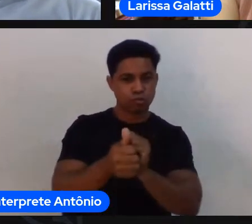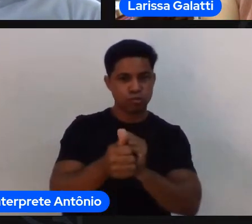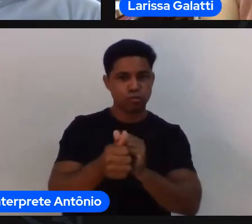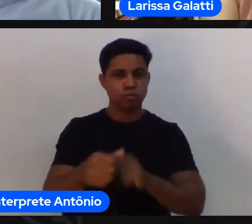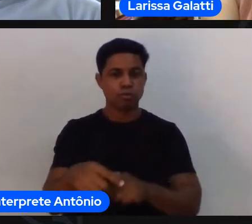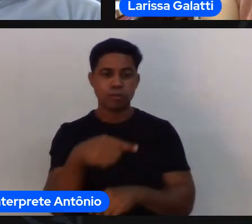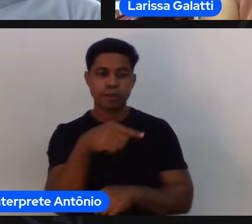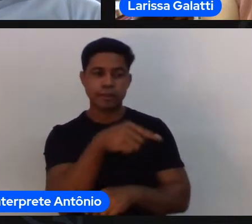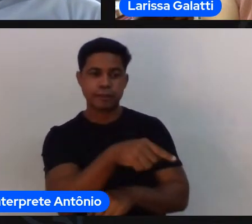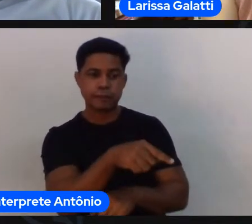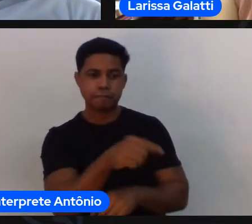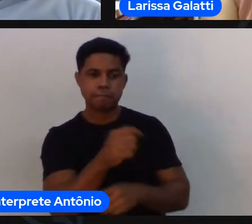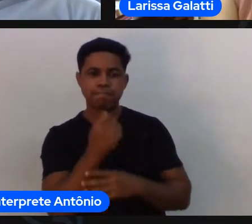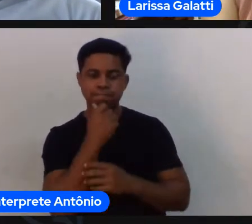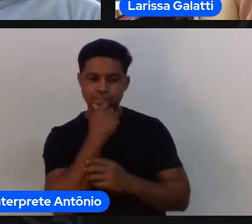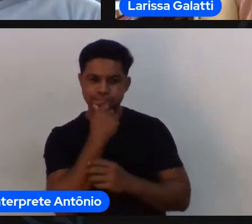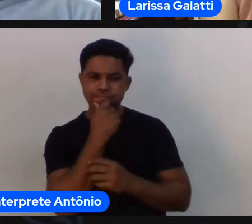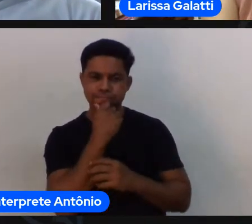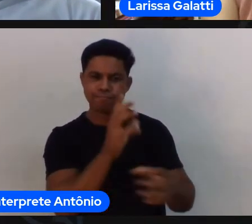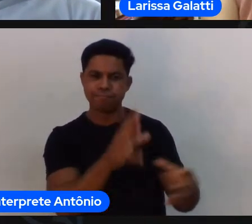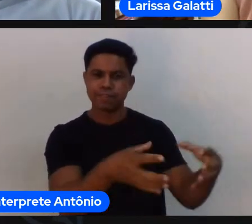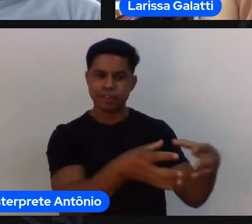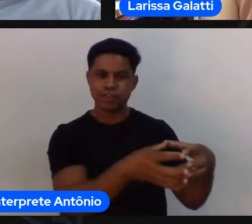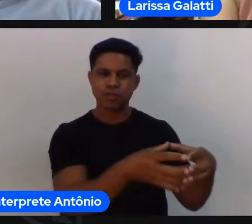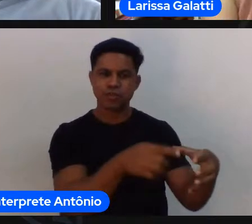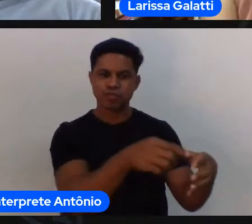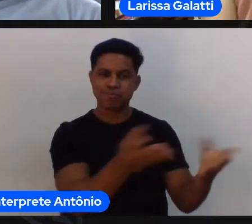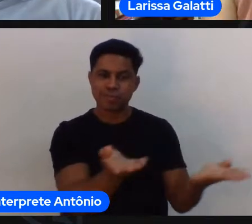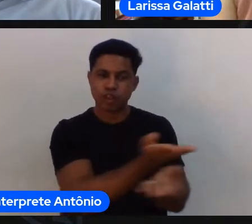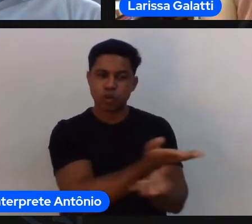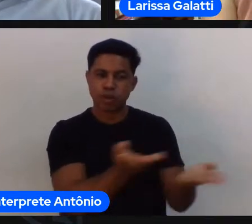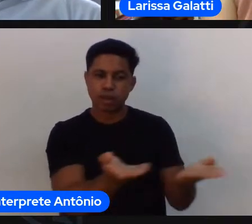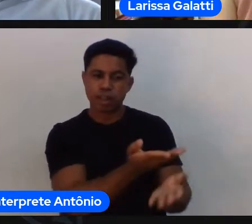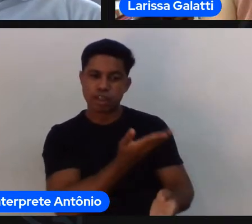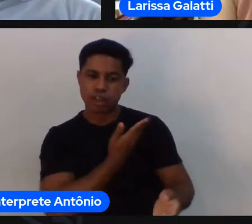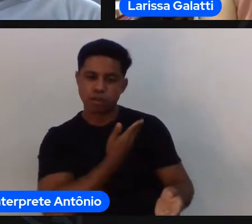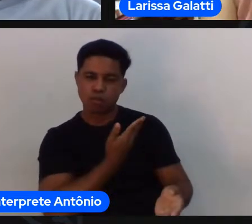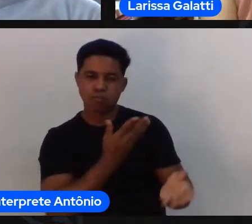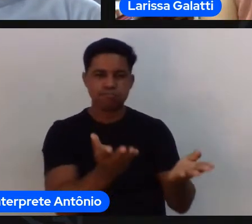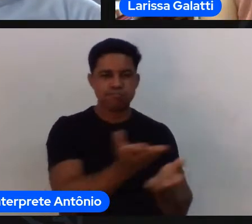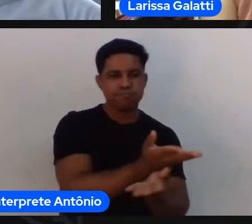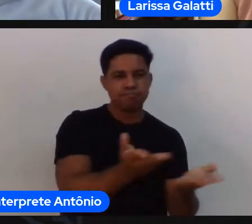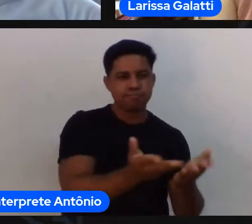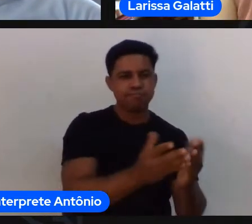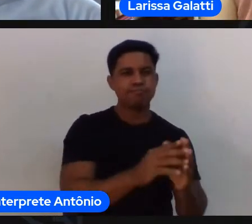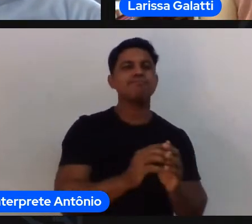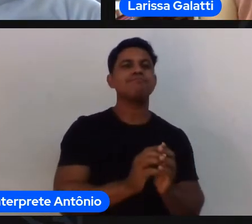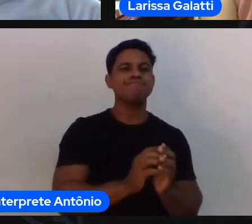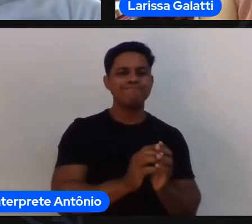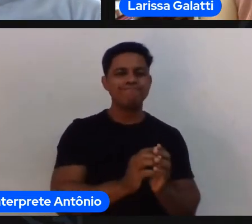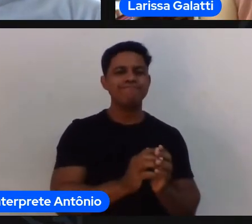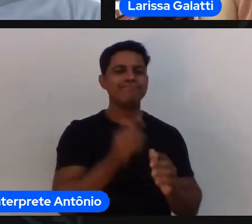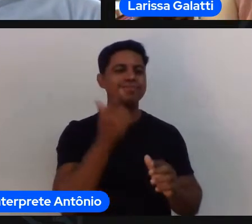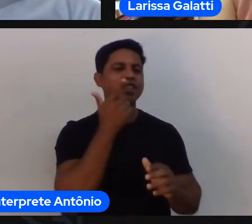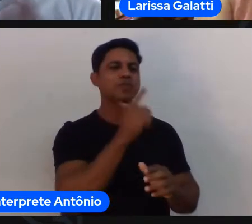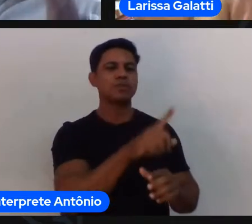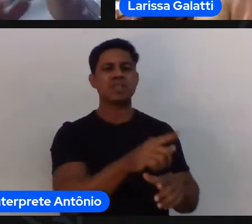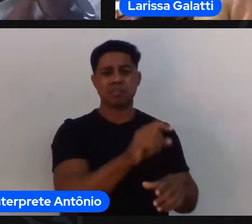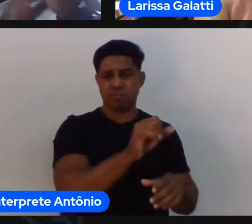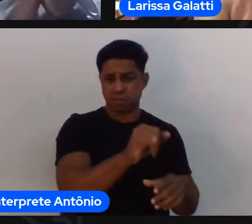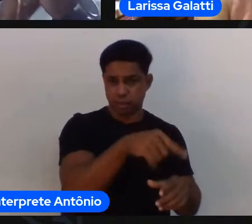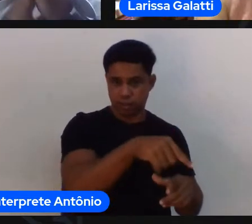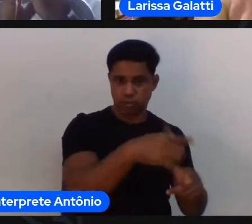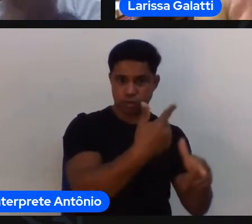da interação com colegas para resolver os problemas instantâneos que cada modalidade me dá né então eu preciso